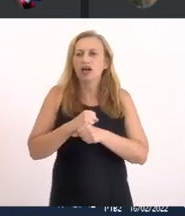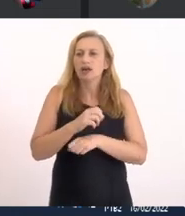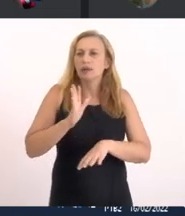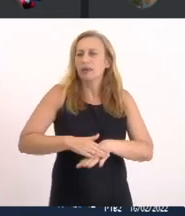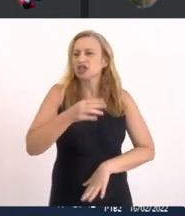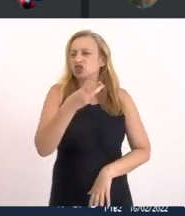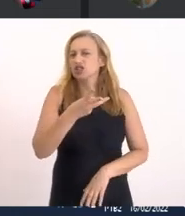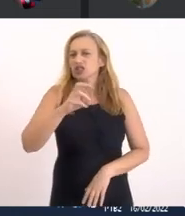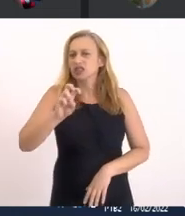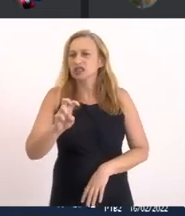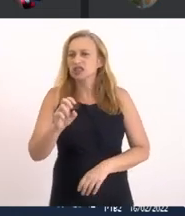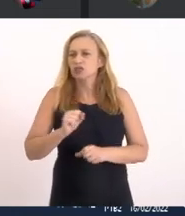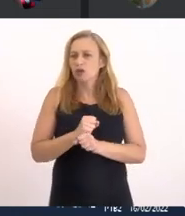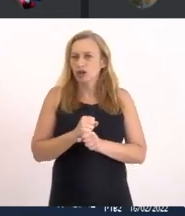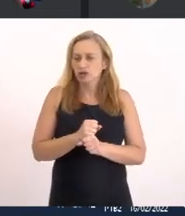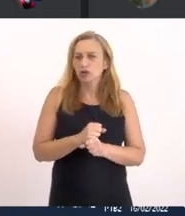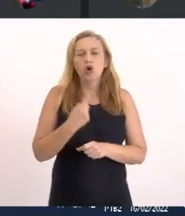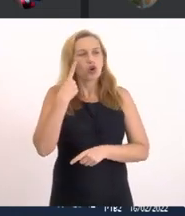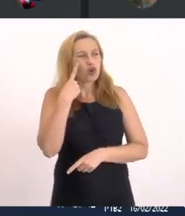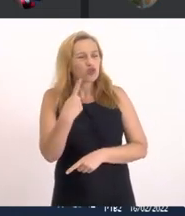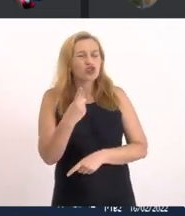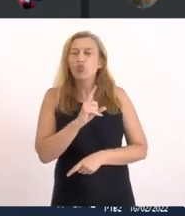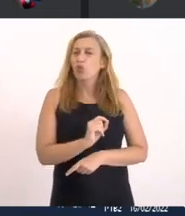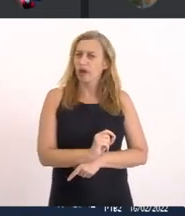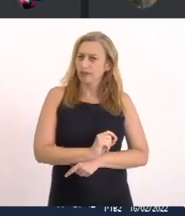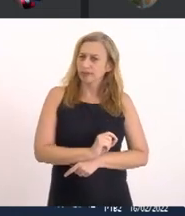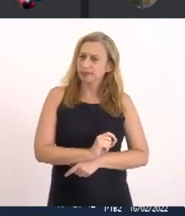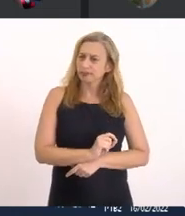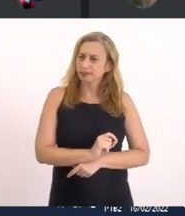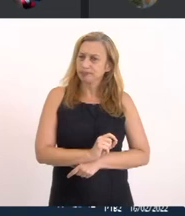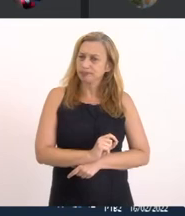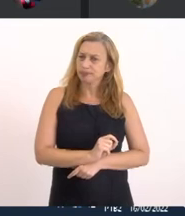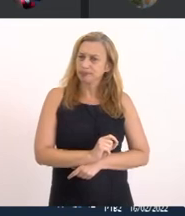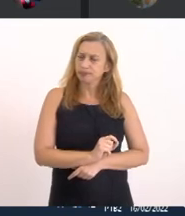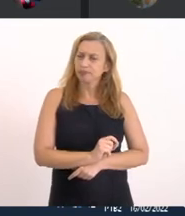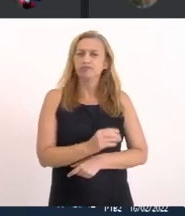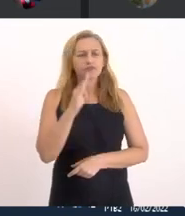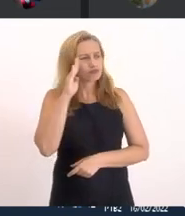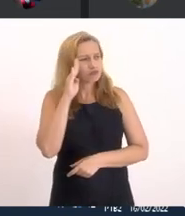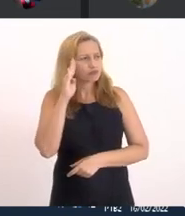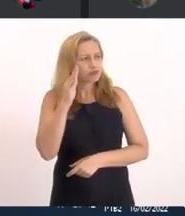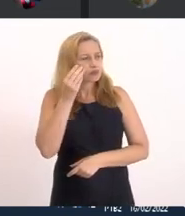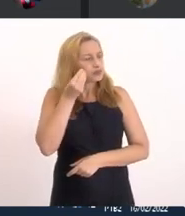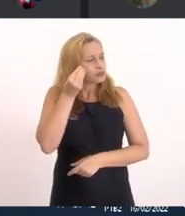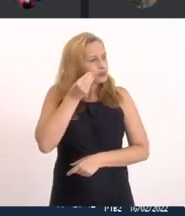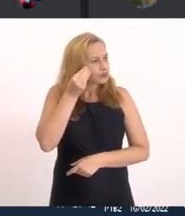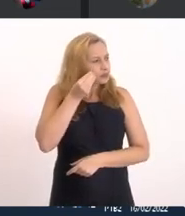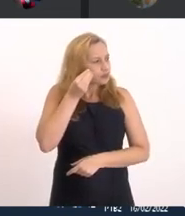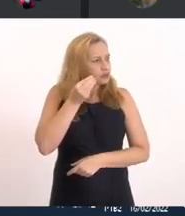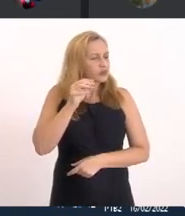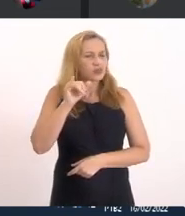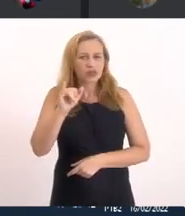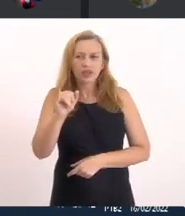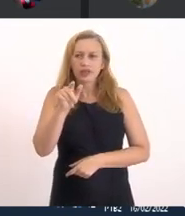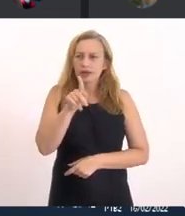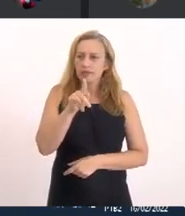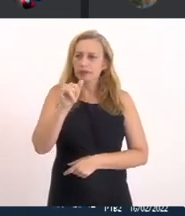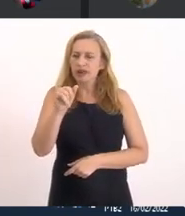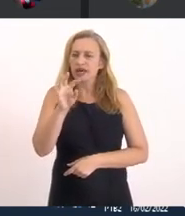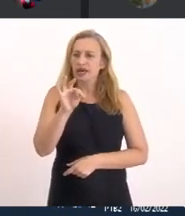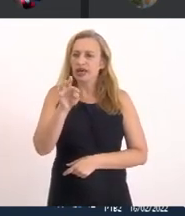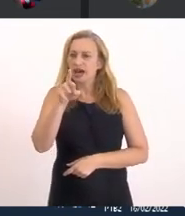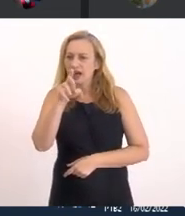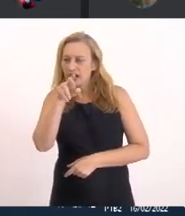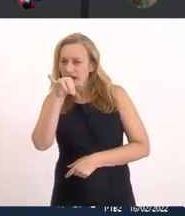anos E o que eu tenho visto E principalmente A experiência aqui De Piratini Que está em pouco Também E